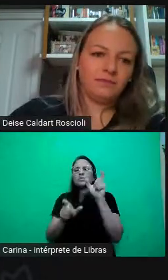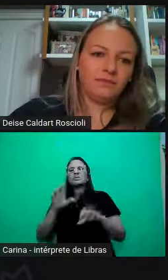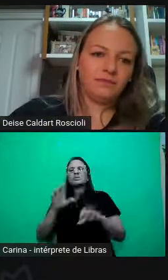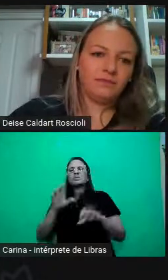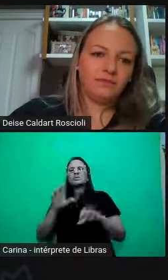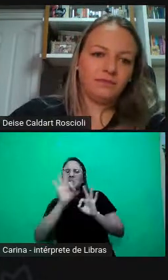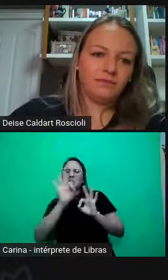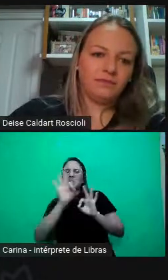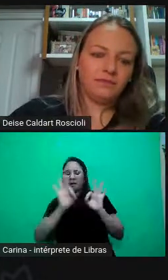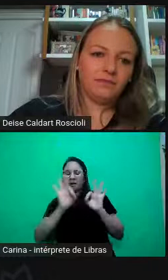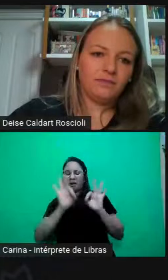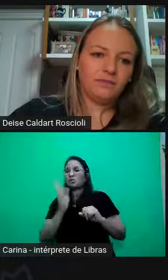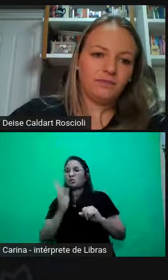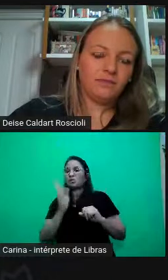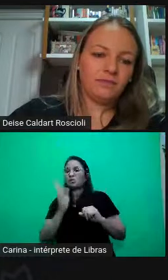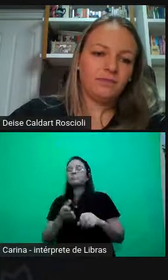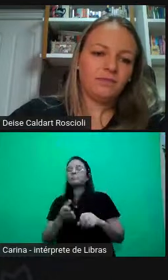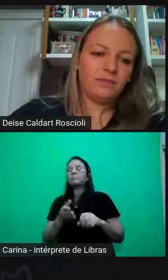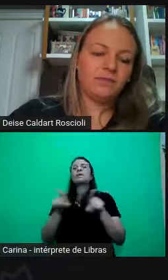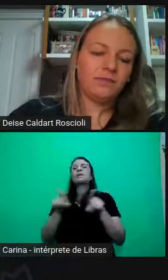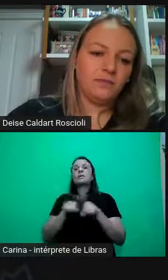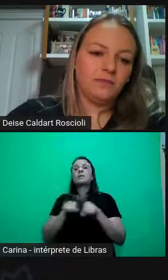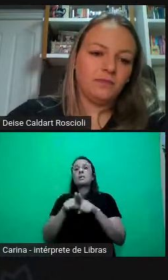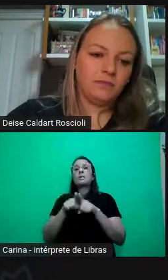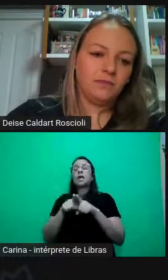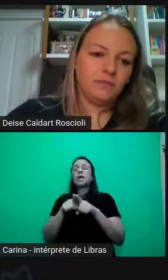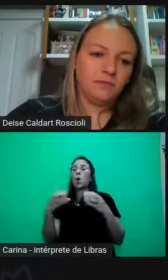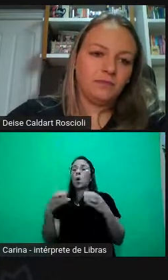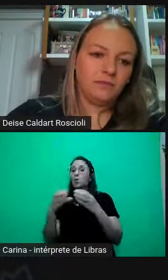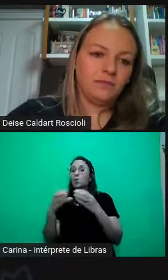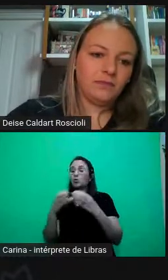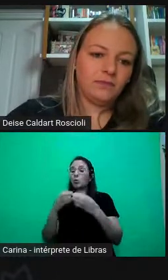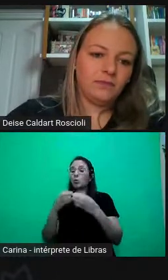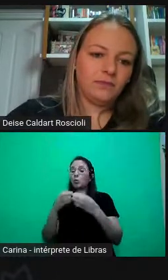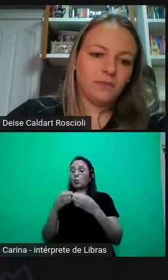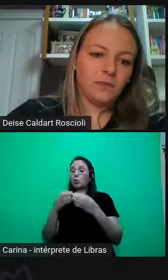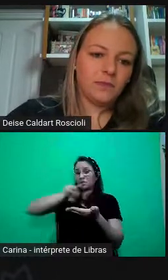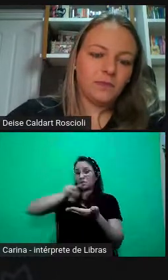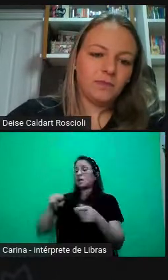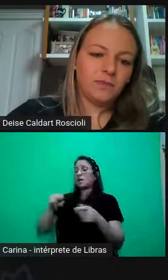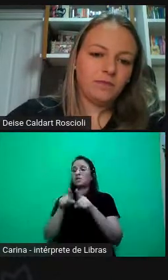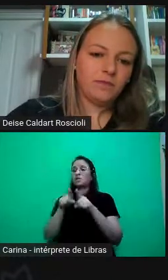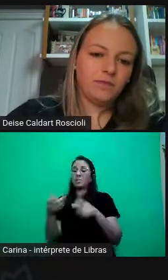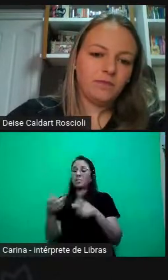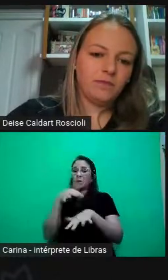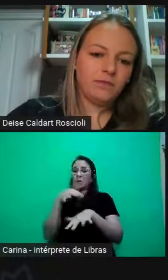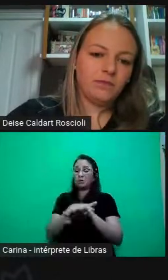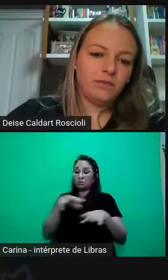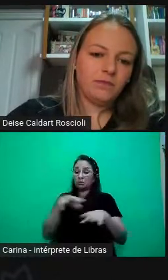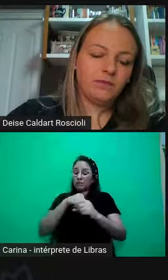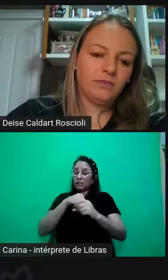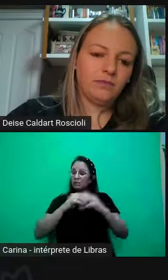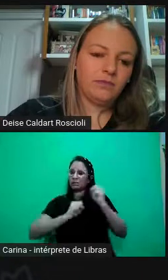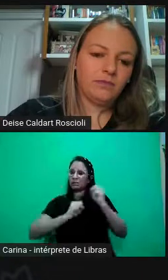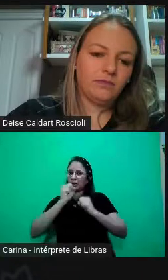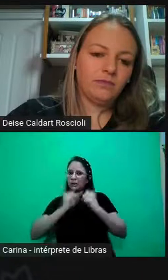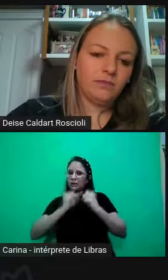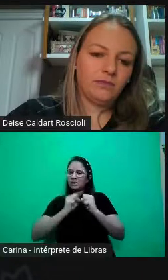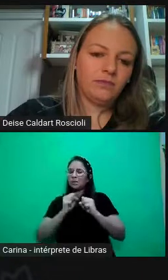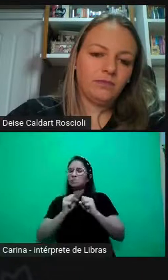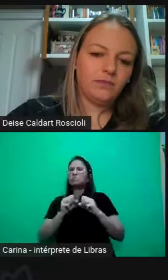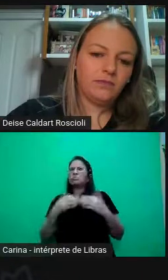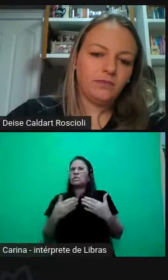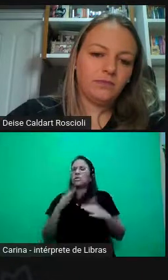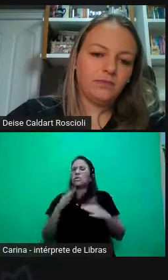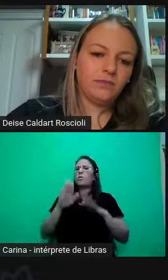de diversidade e inclusão sendo formados nessas organizações. Então, por iniciativa muitas vezes dos